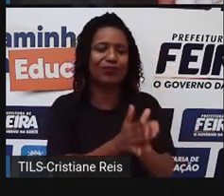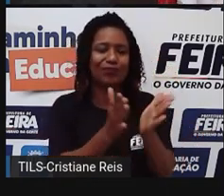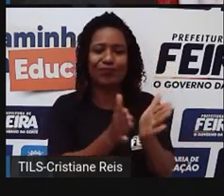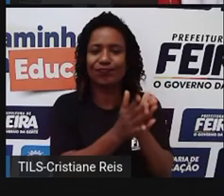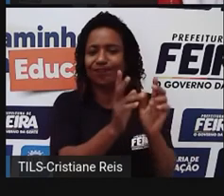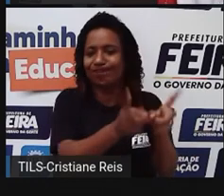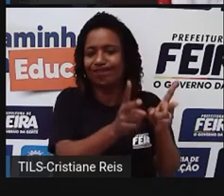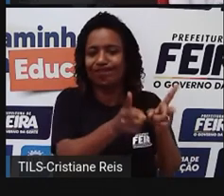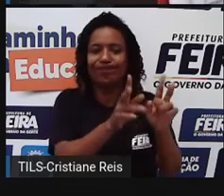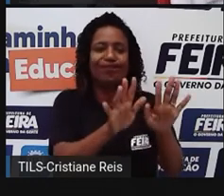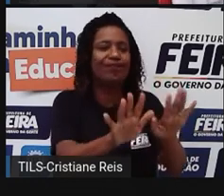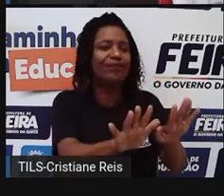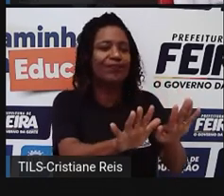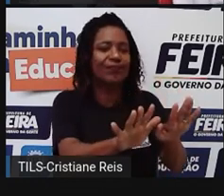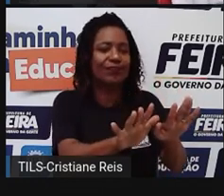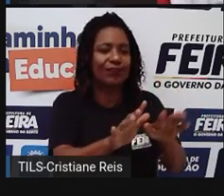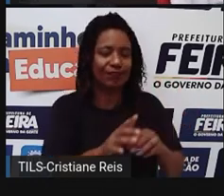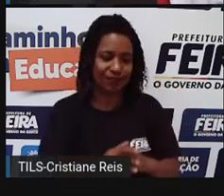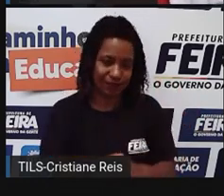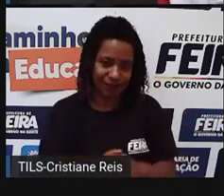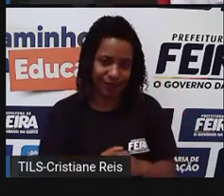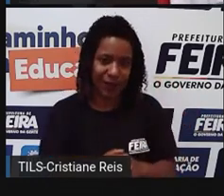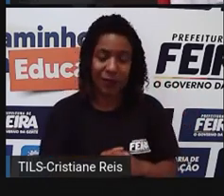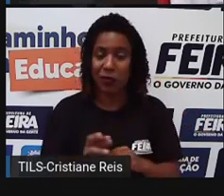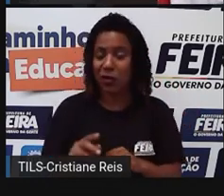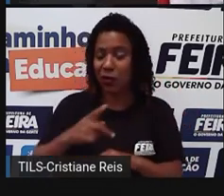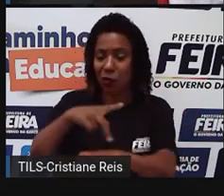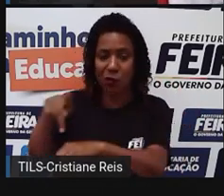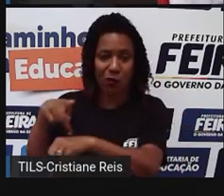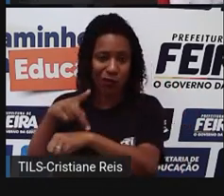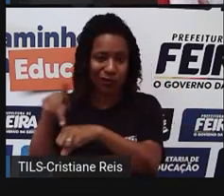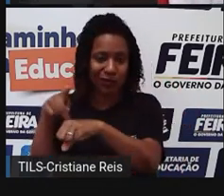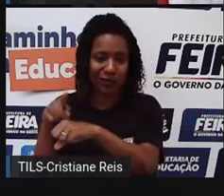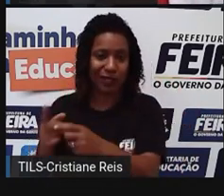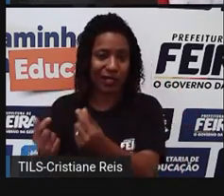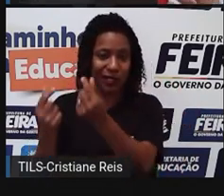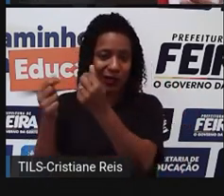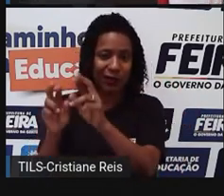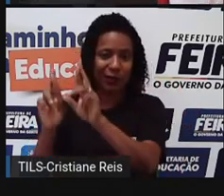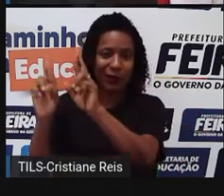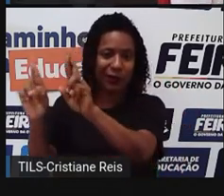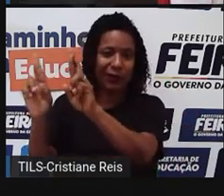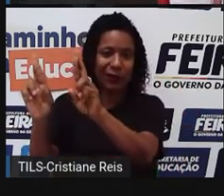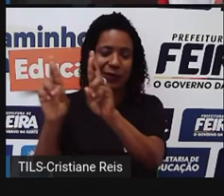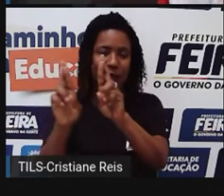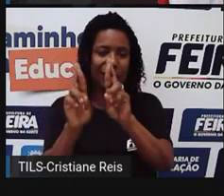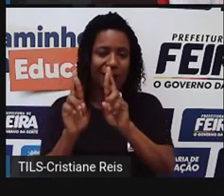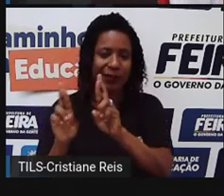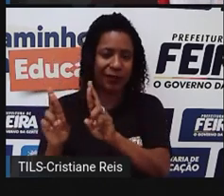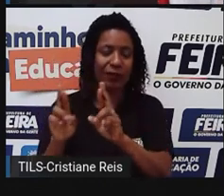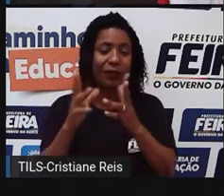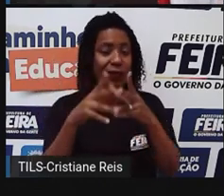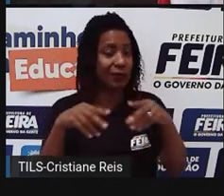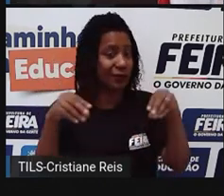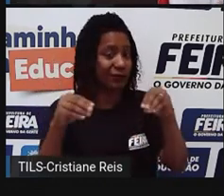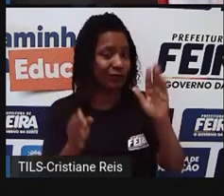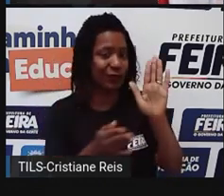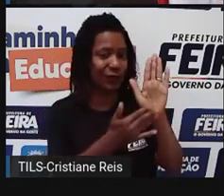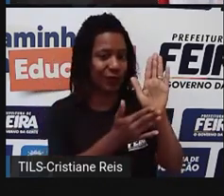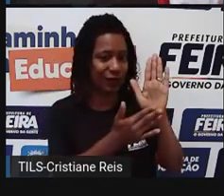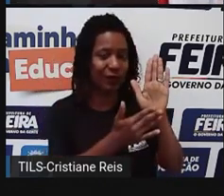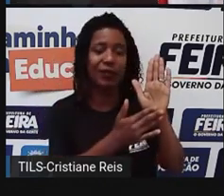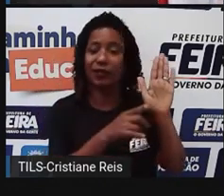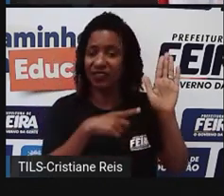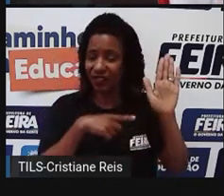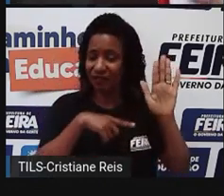economicamente, para eles continuarem no poder do jeito que eles estão. Então, a geopolítica, ela envolve essa série de questões, com essa série